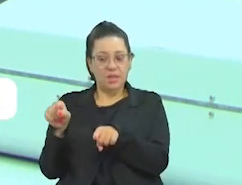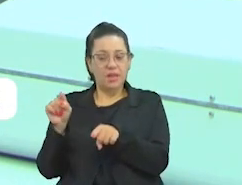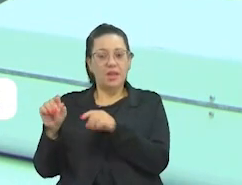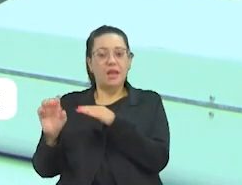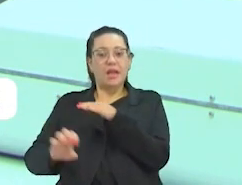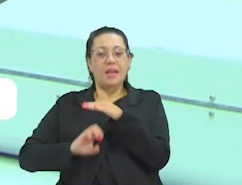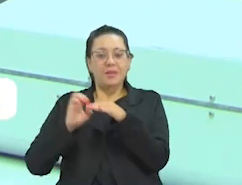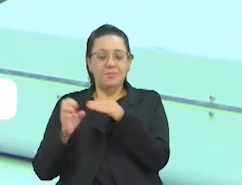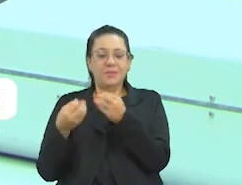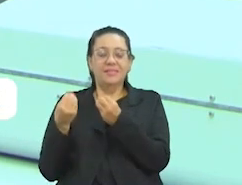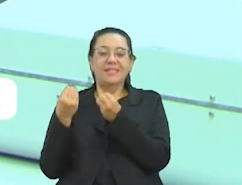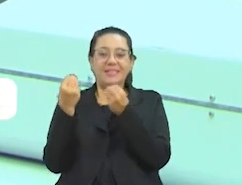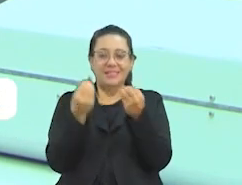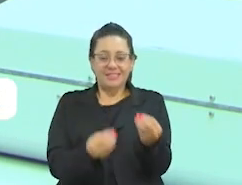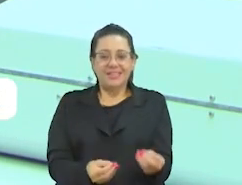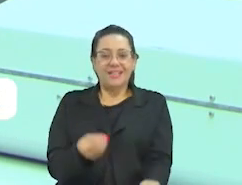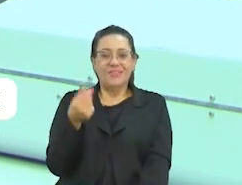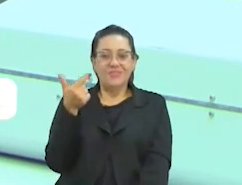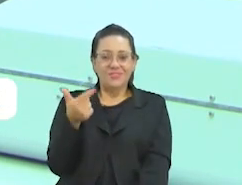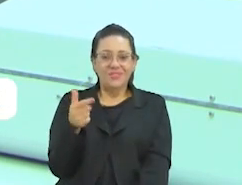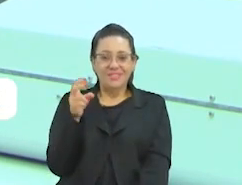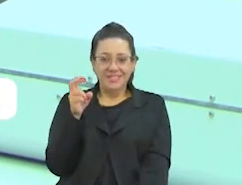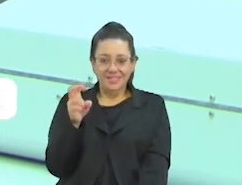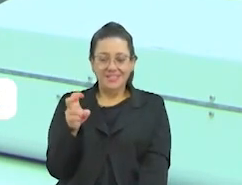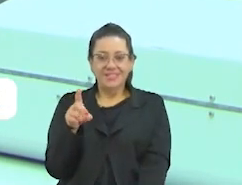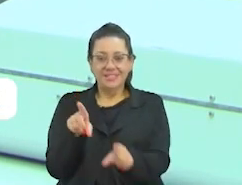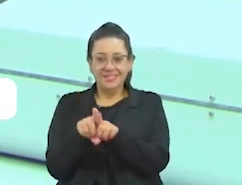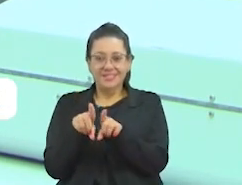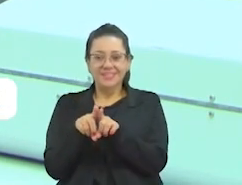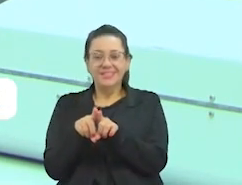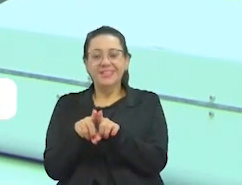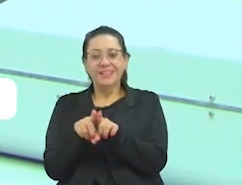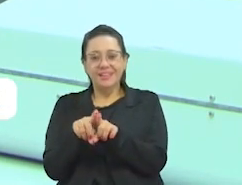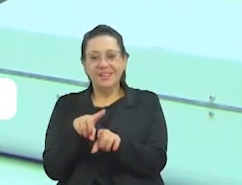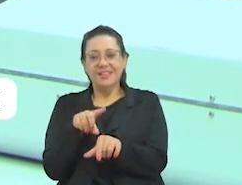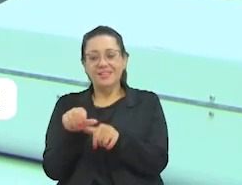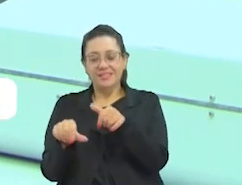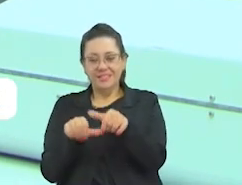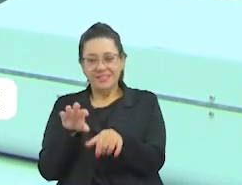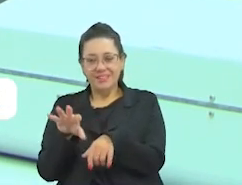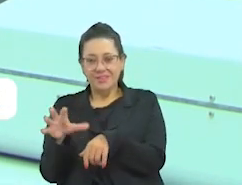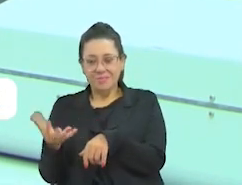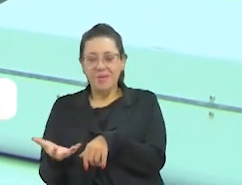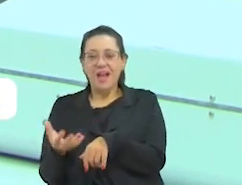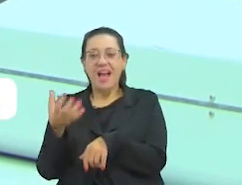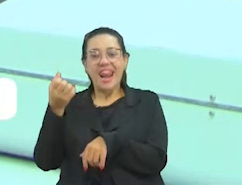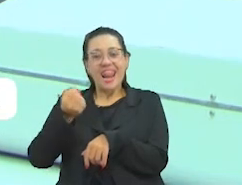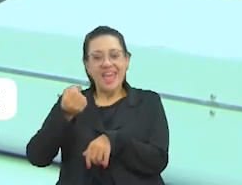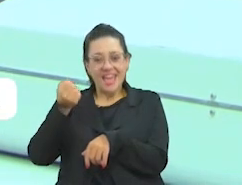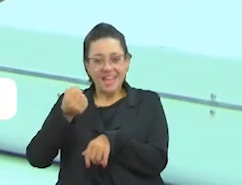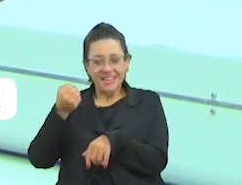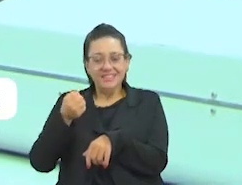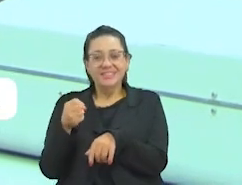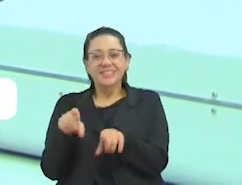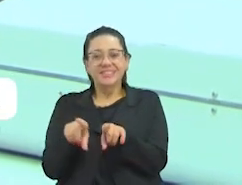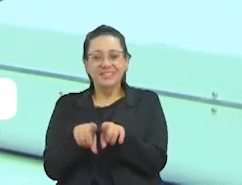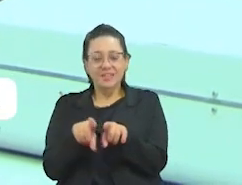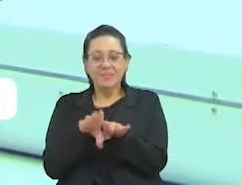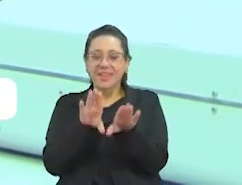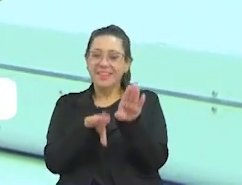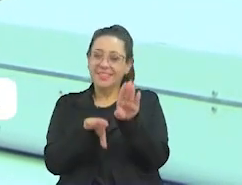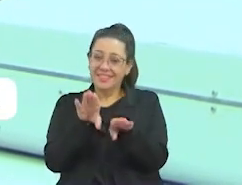25 cestas básicas, por exemplo, no mês, ela pode ser revertida em leite, pode ser revertida em fralda geriátrica. Depende da